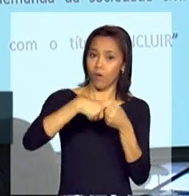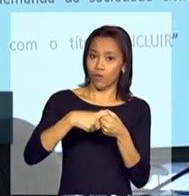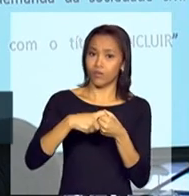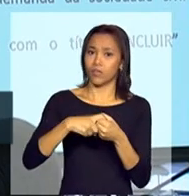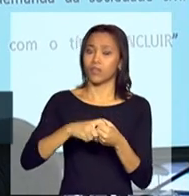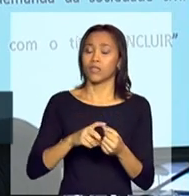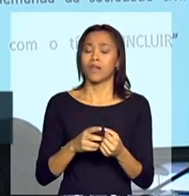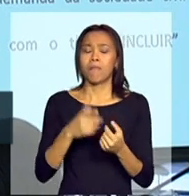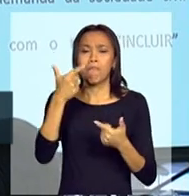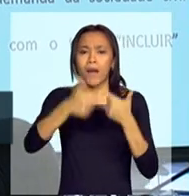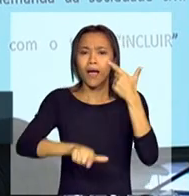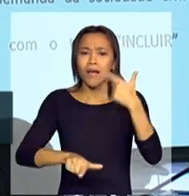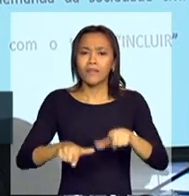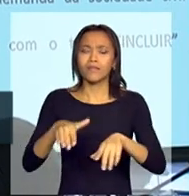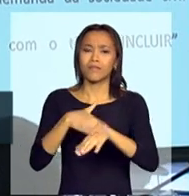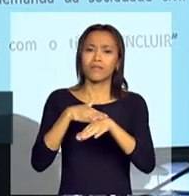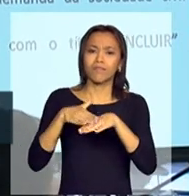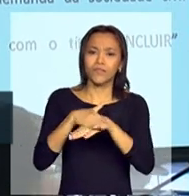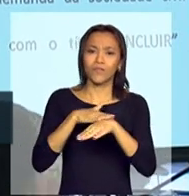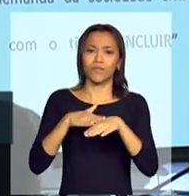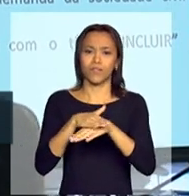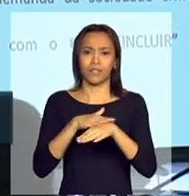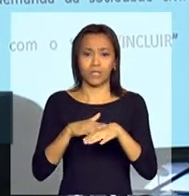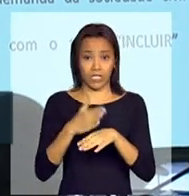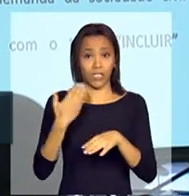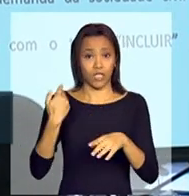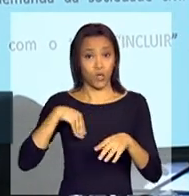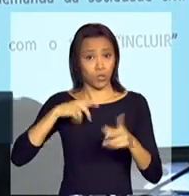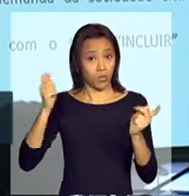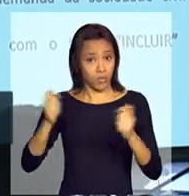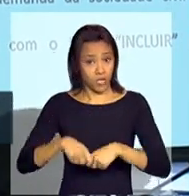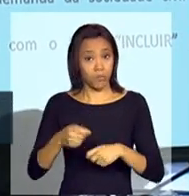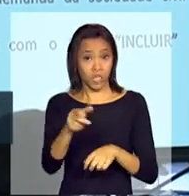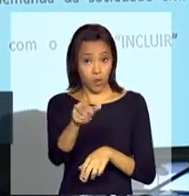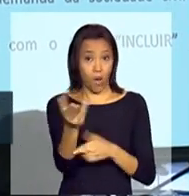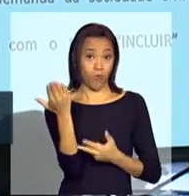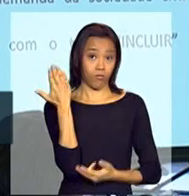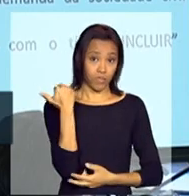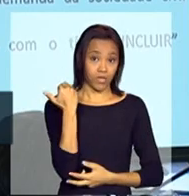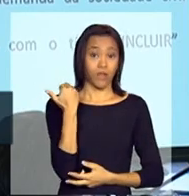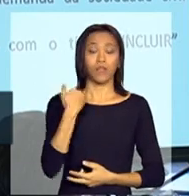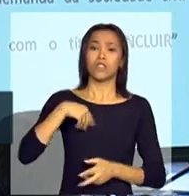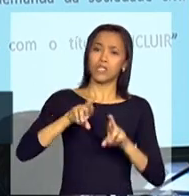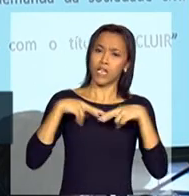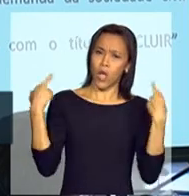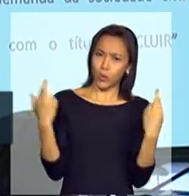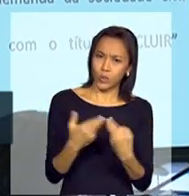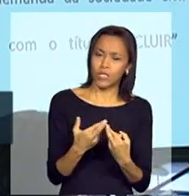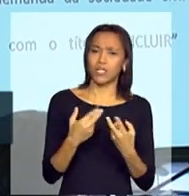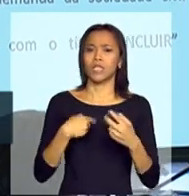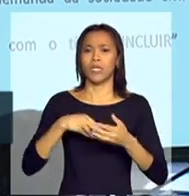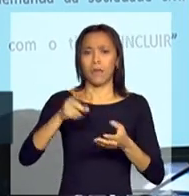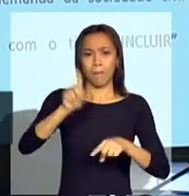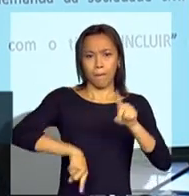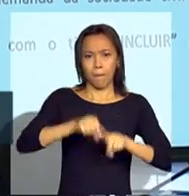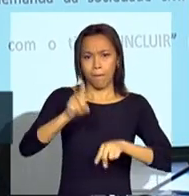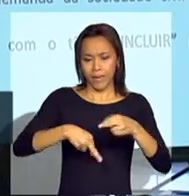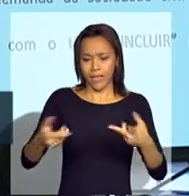de mais fôlego, Tiago, uma atividade que a gente possa fazer, como nós fizemos da outra vez, se reunir em grupo, mandar o material